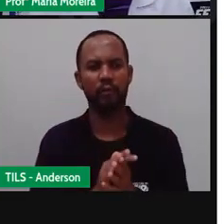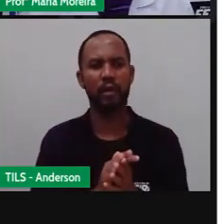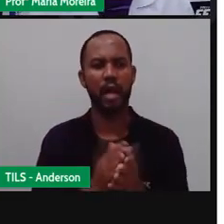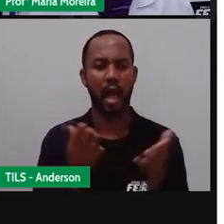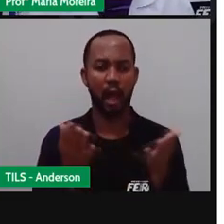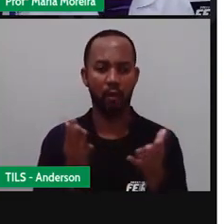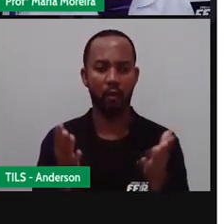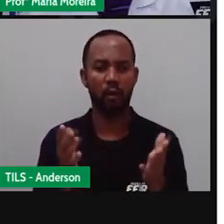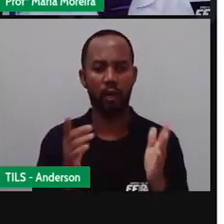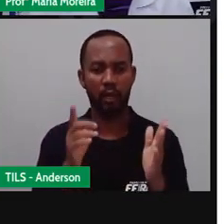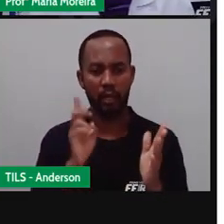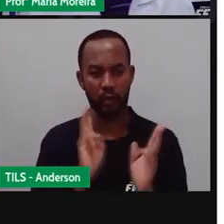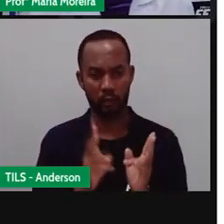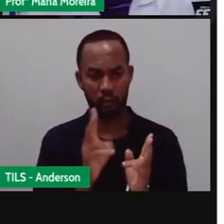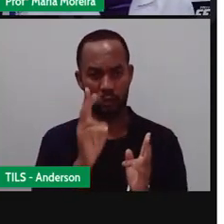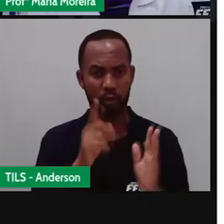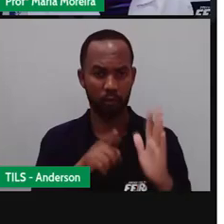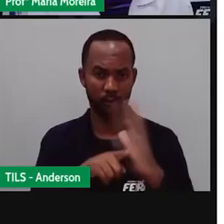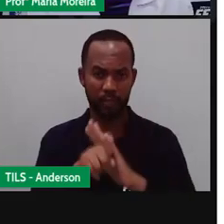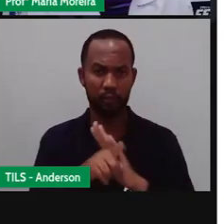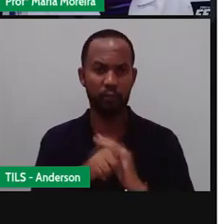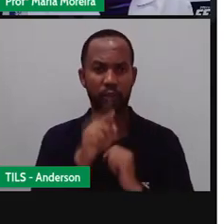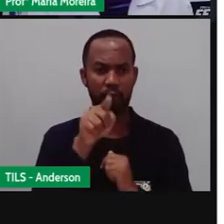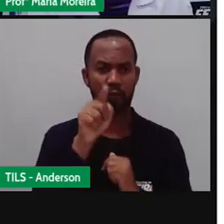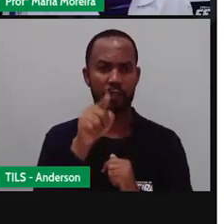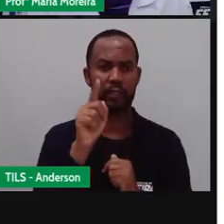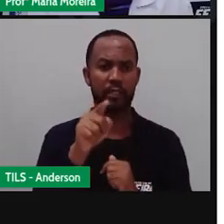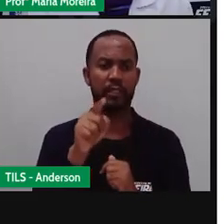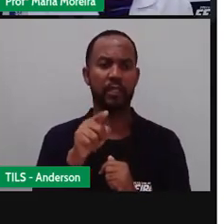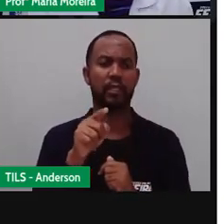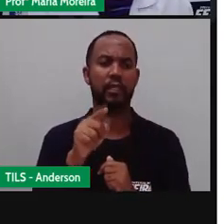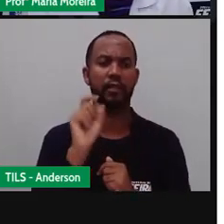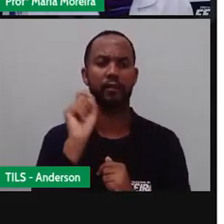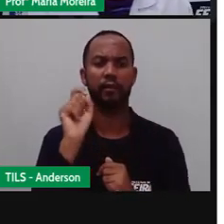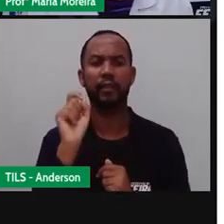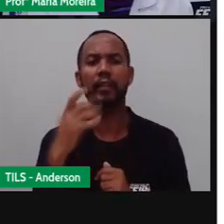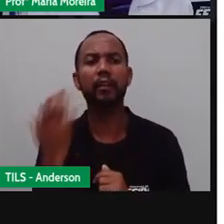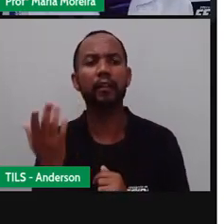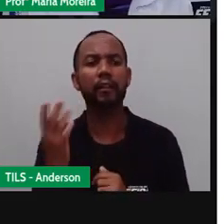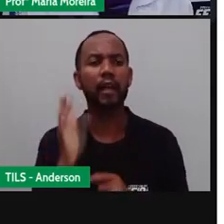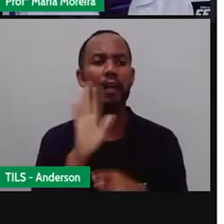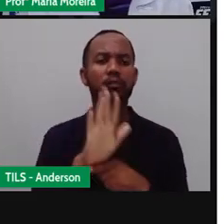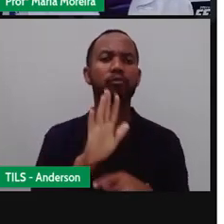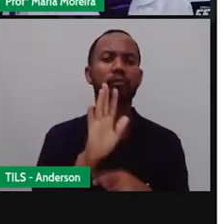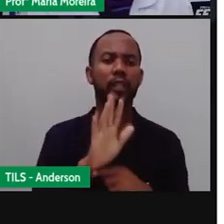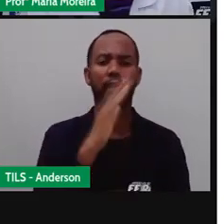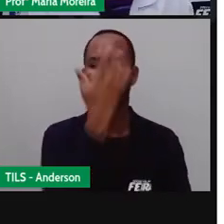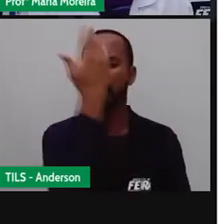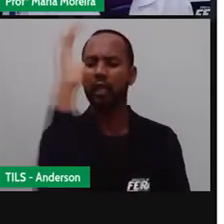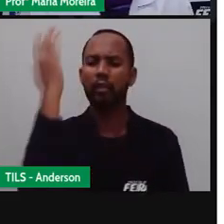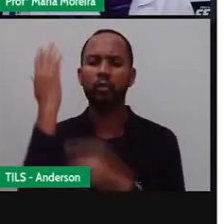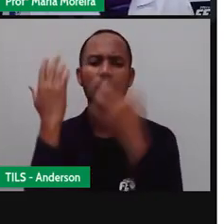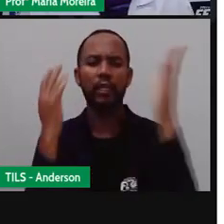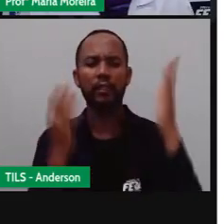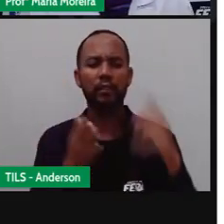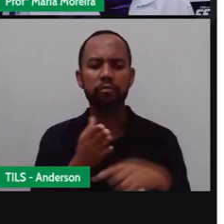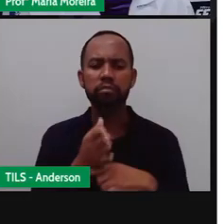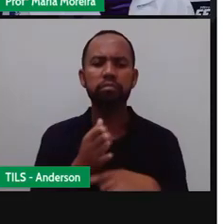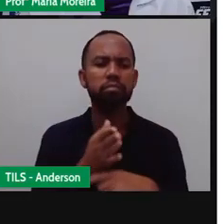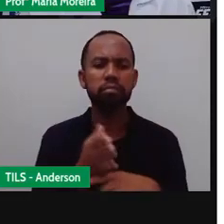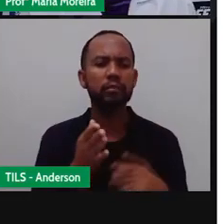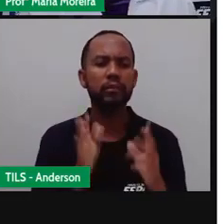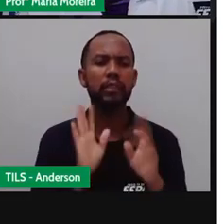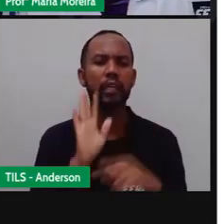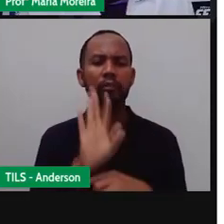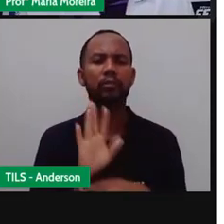Com essa pergunta Pra vocês E você O que é que você Está fazendo Para ajudar O meio ambiente?